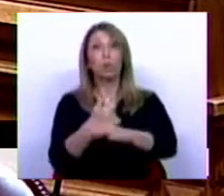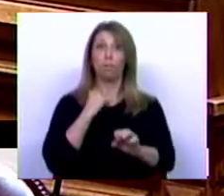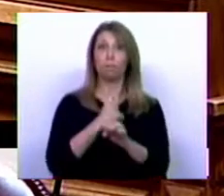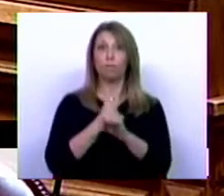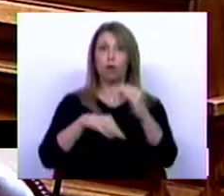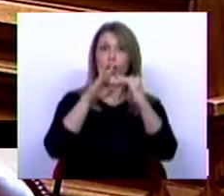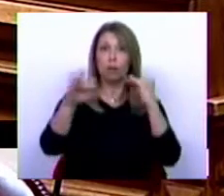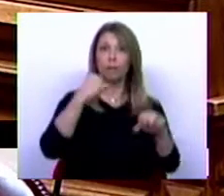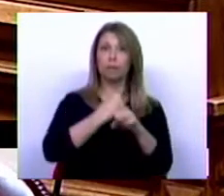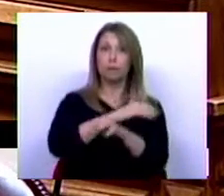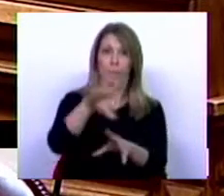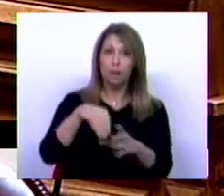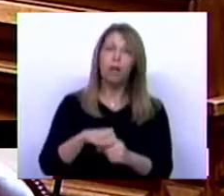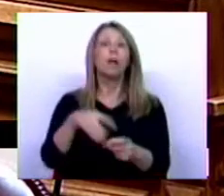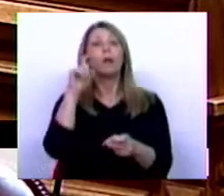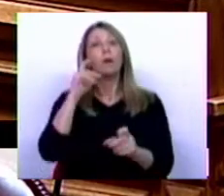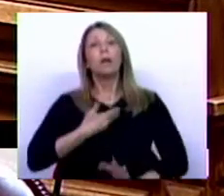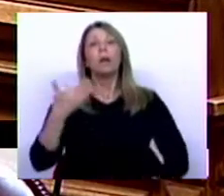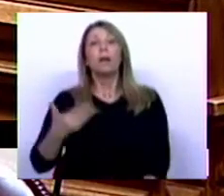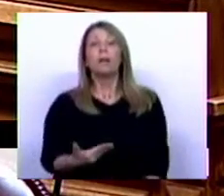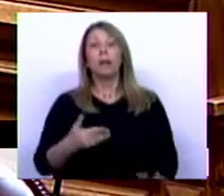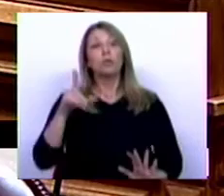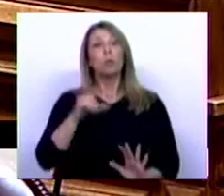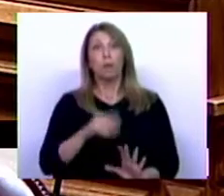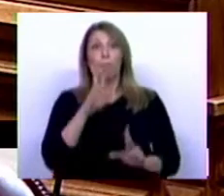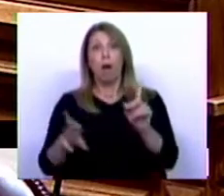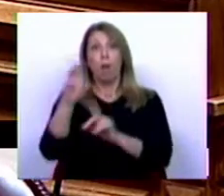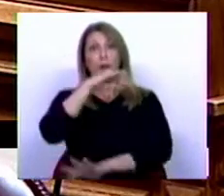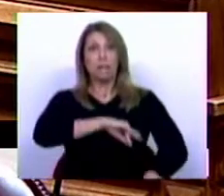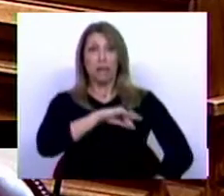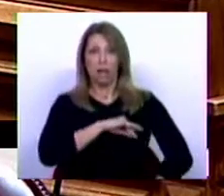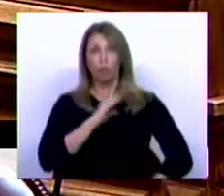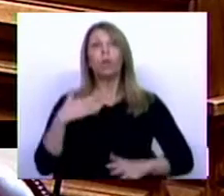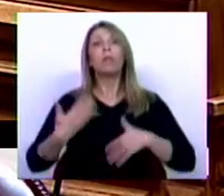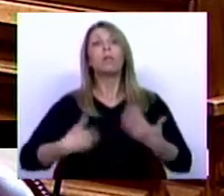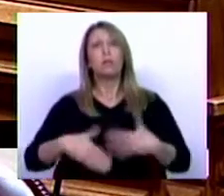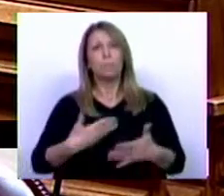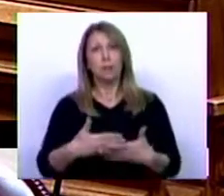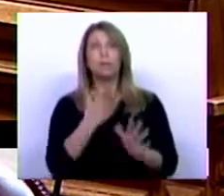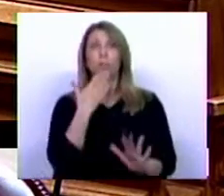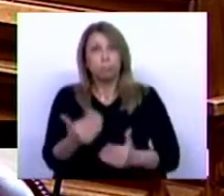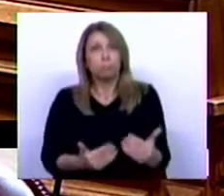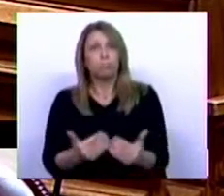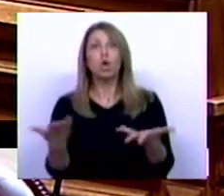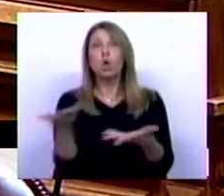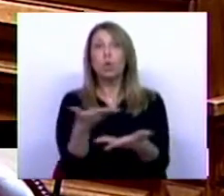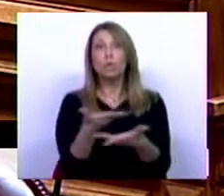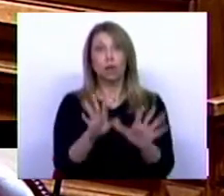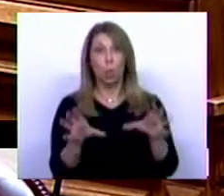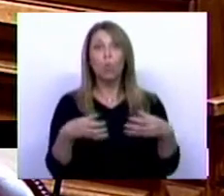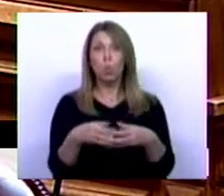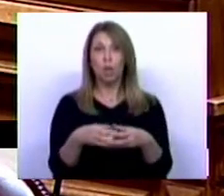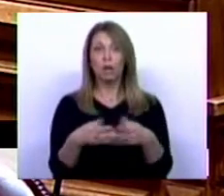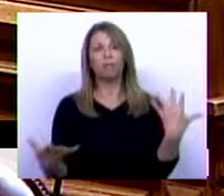estabilidade do emprego, à proteção dos direitos e ao incremento dos salários. A dinamização e o dinamismo da negociação coletiva está